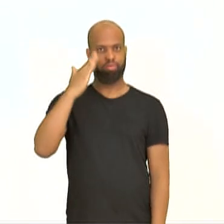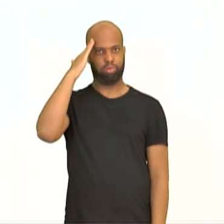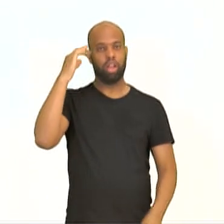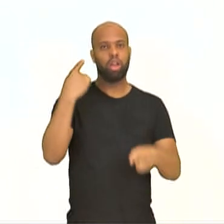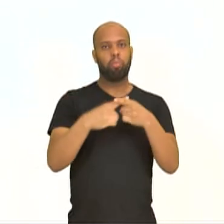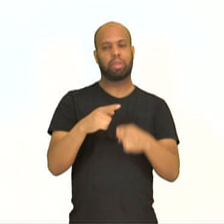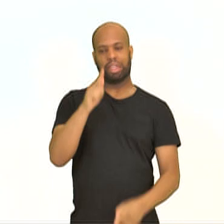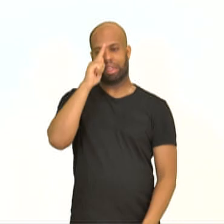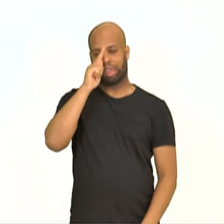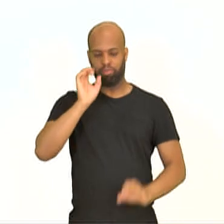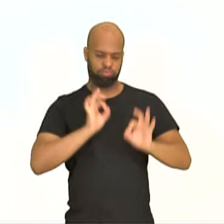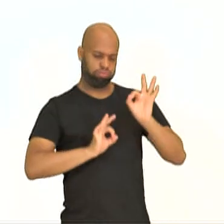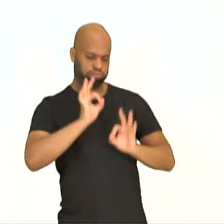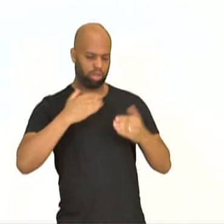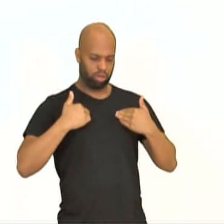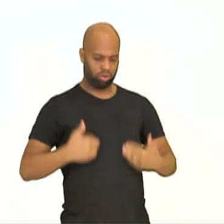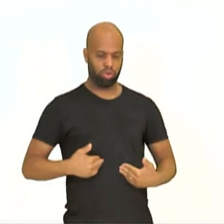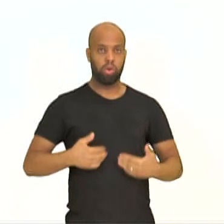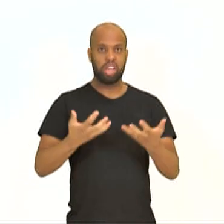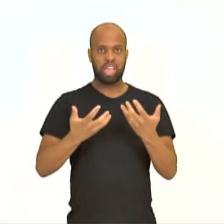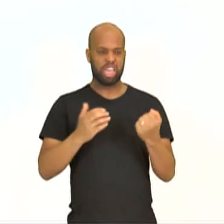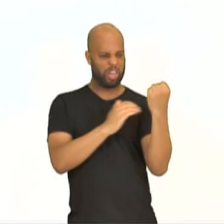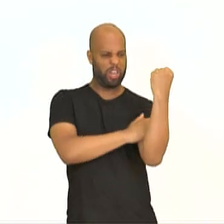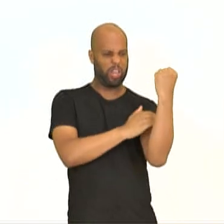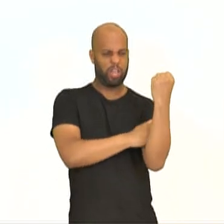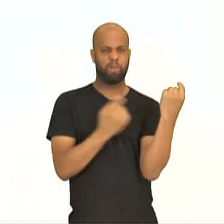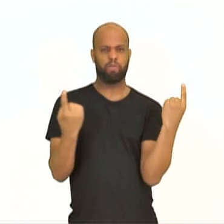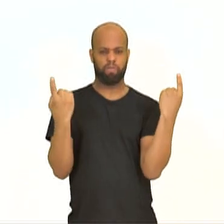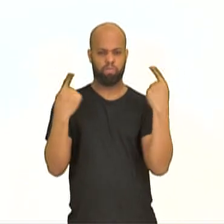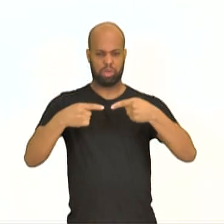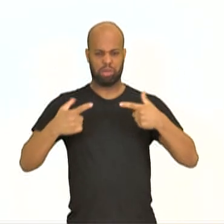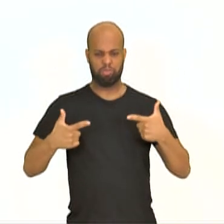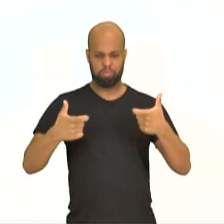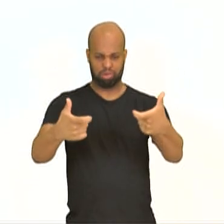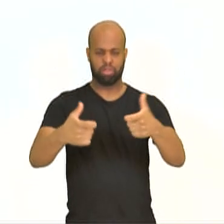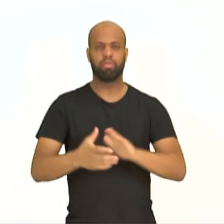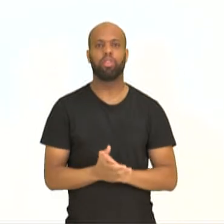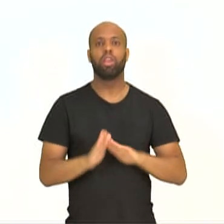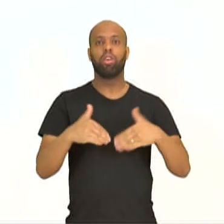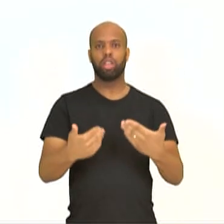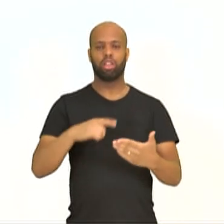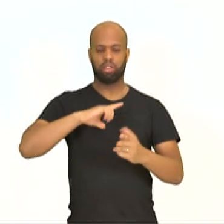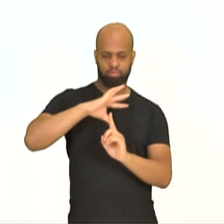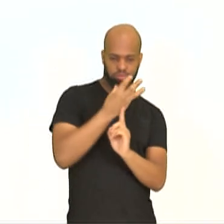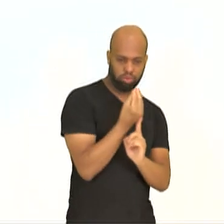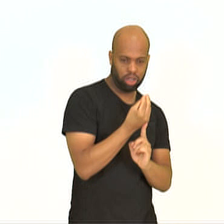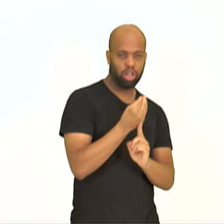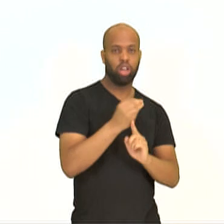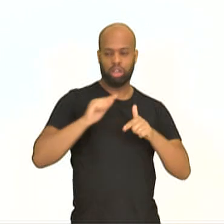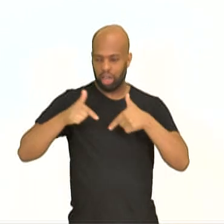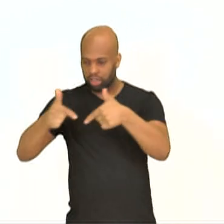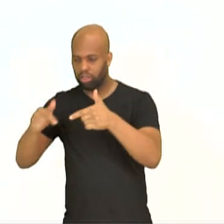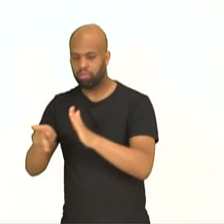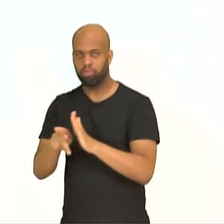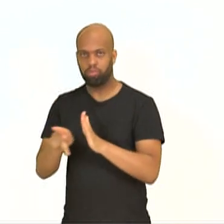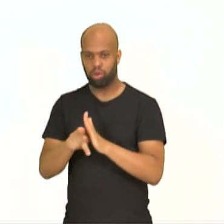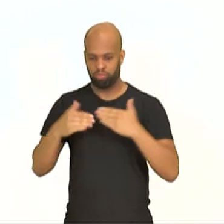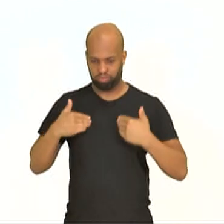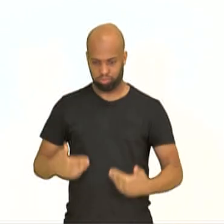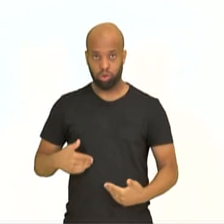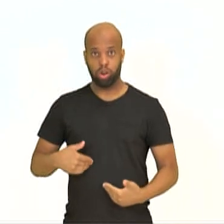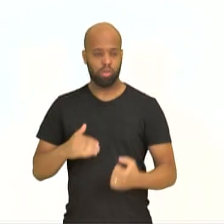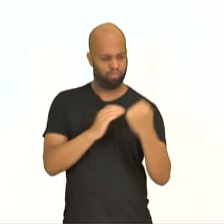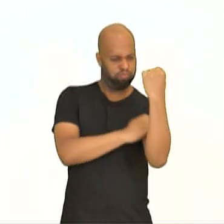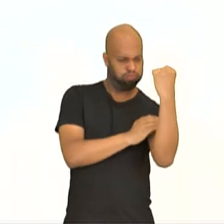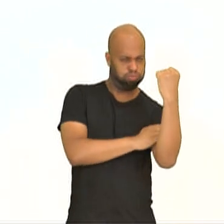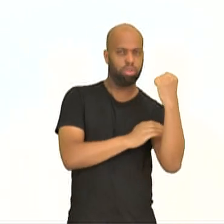corpo para tornar esse corpo mais forte para a arte da guerra. Arte ou ato de exercitar o corpo para fortificá